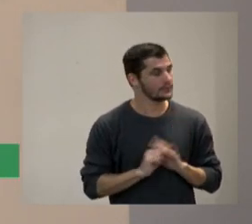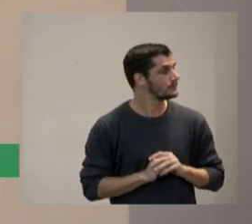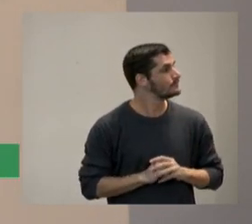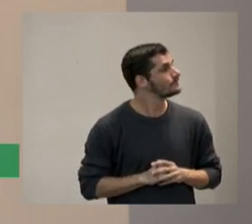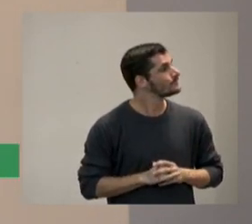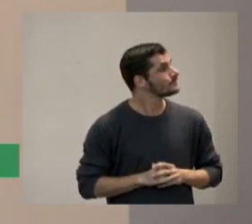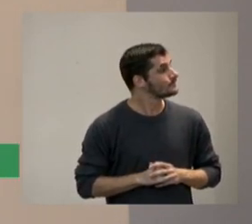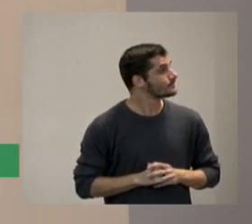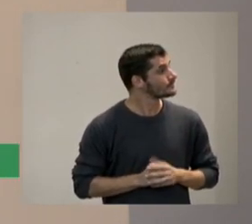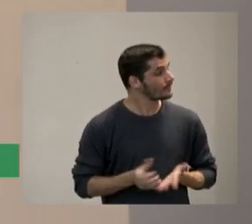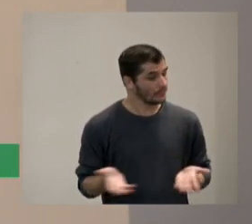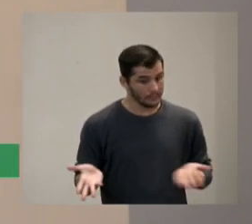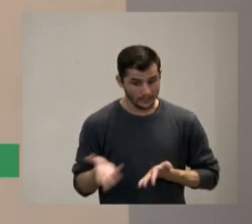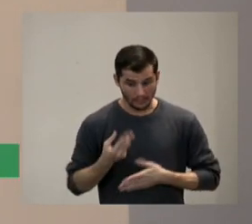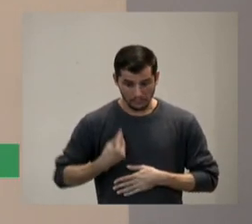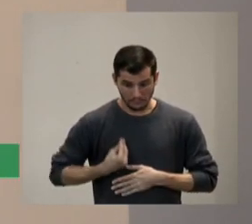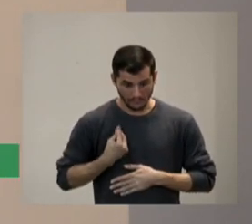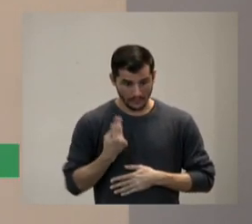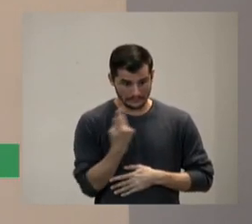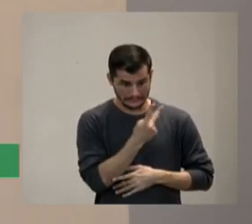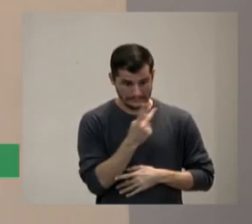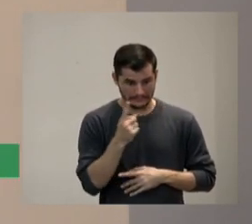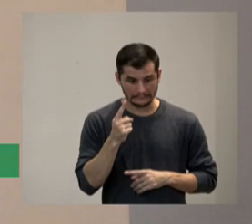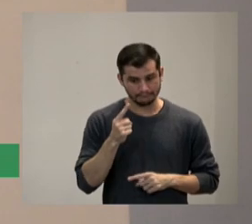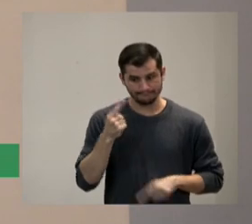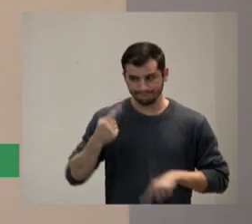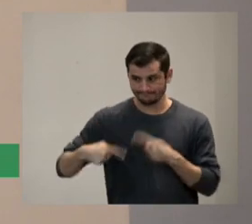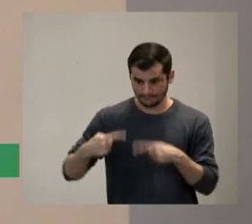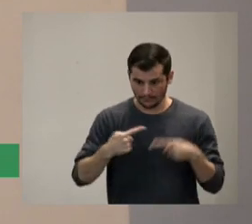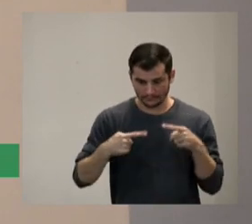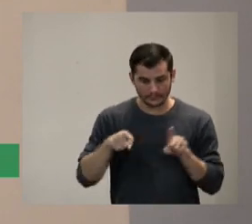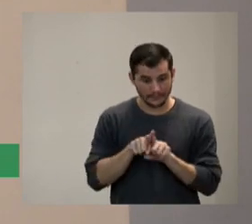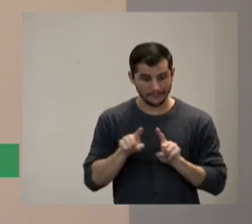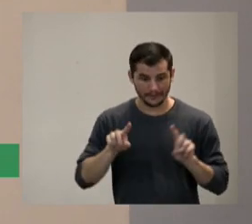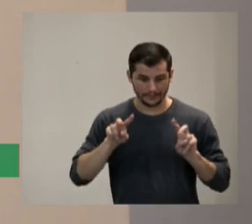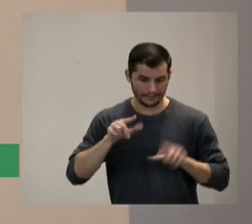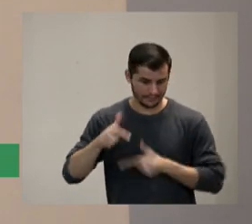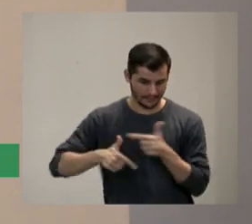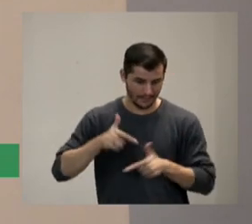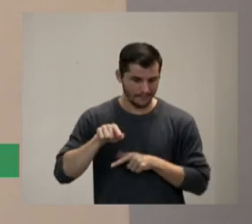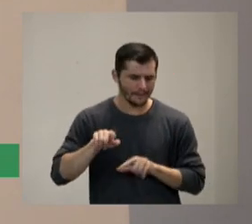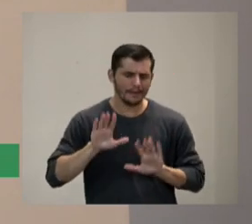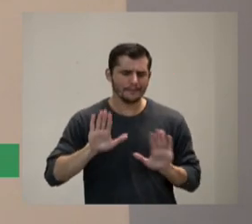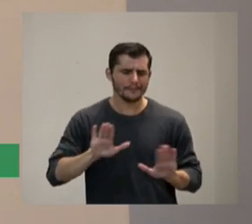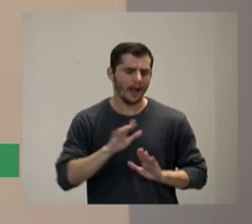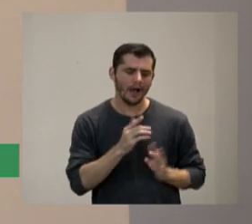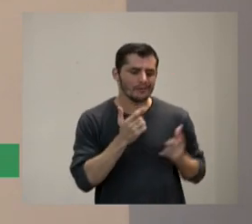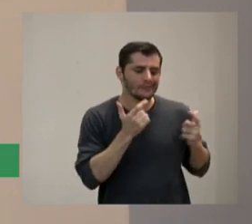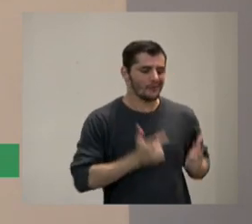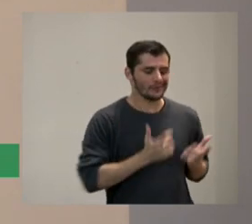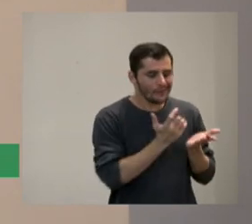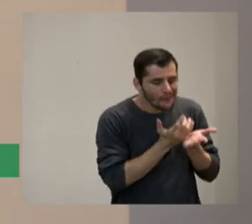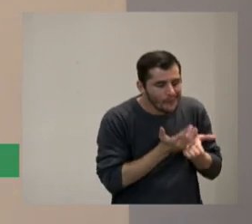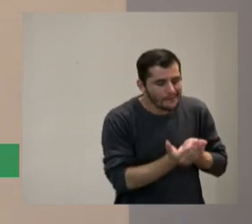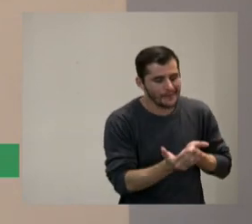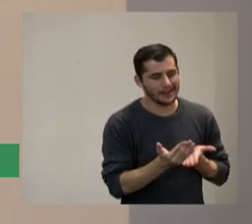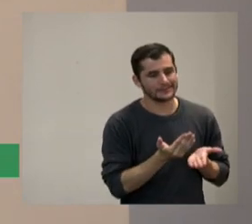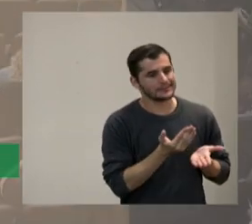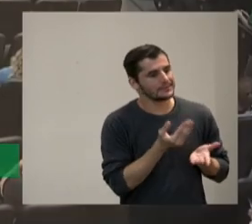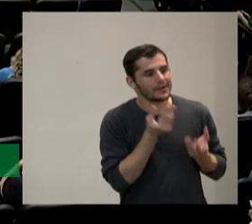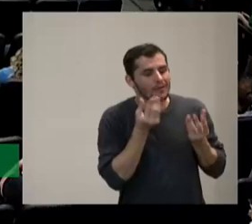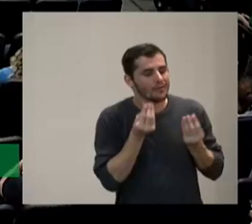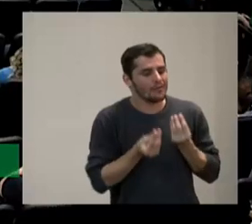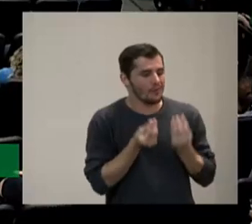atualmente meu ponto de discussão e meu ponto de trabalho por onde começar por onde a gente pode começar